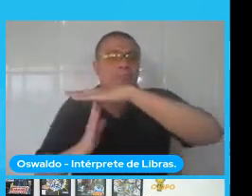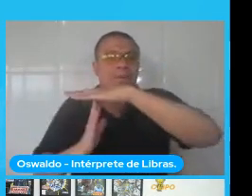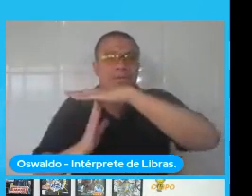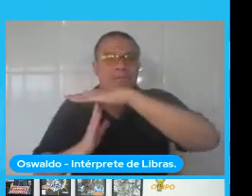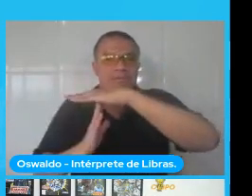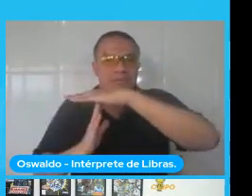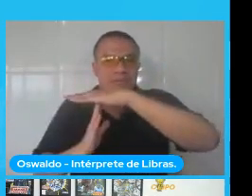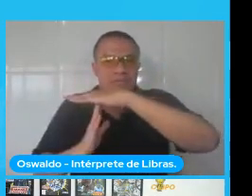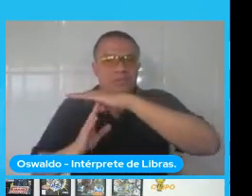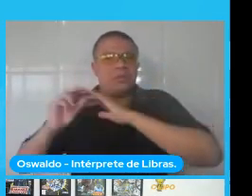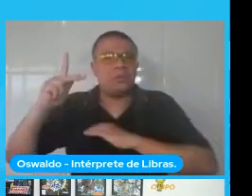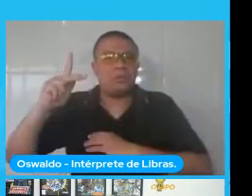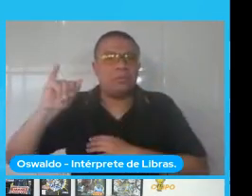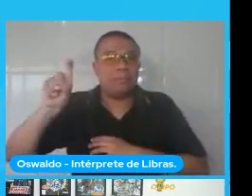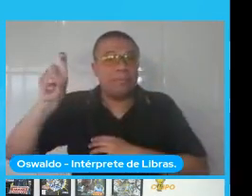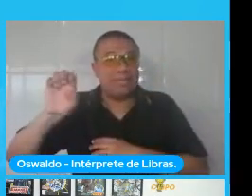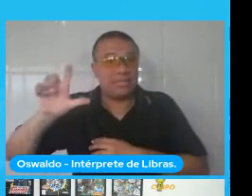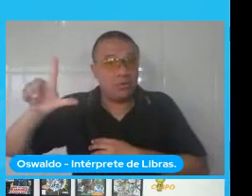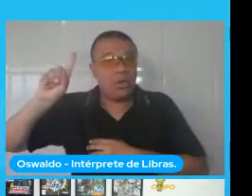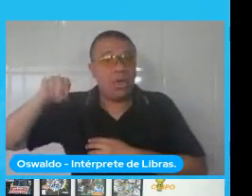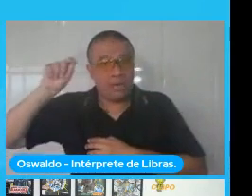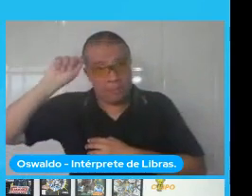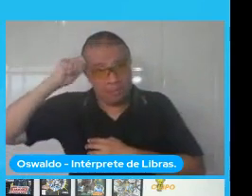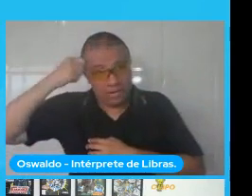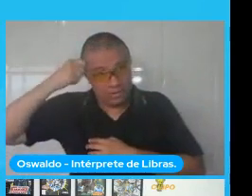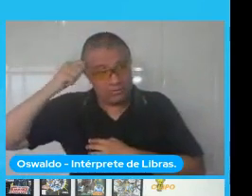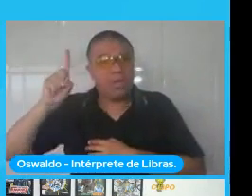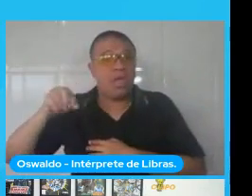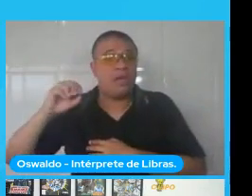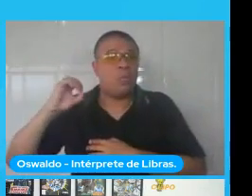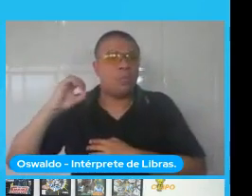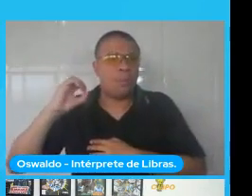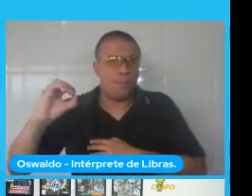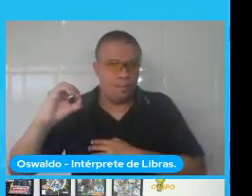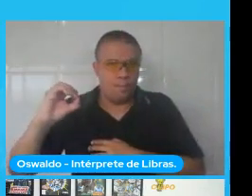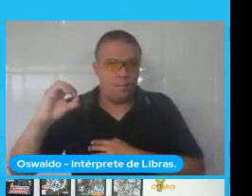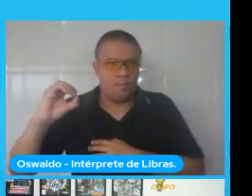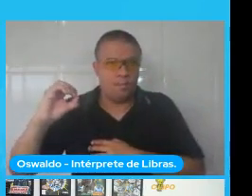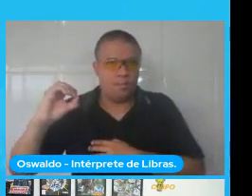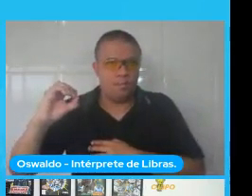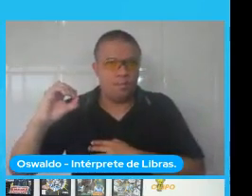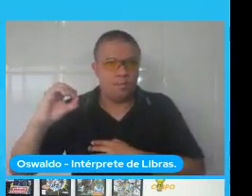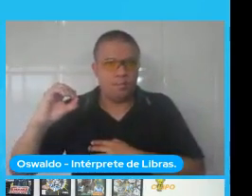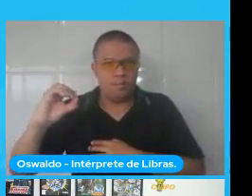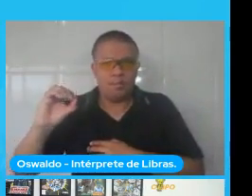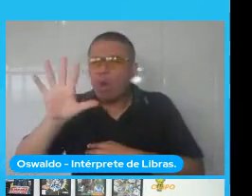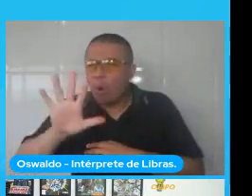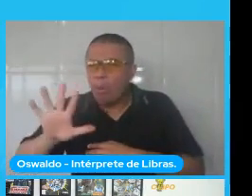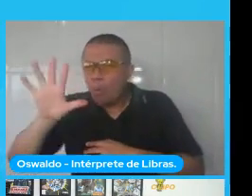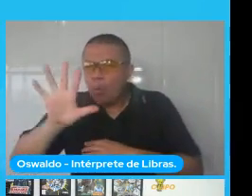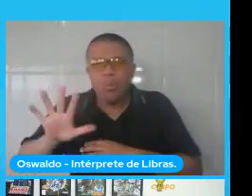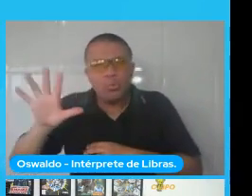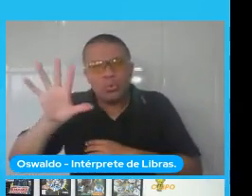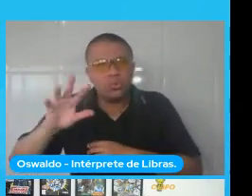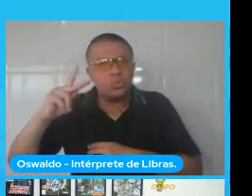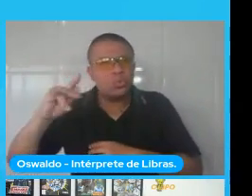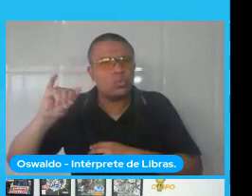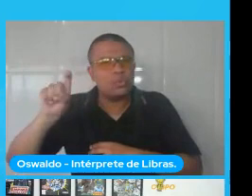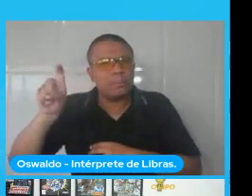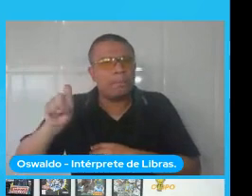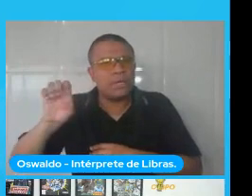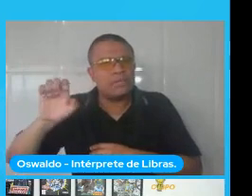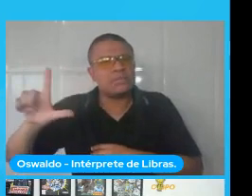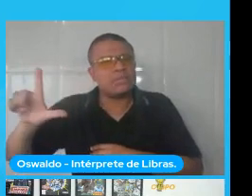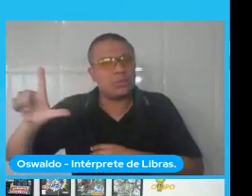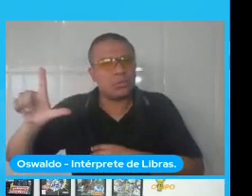pixel é preto é representado por zero. Então uma imagem é um conjunto de pixel e cada pixel é representado aqui